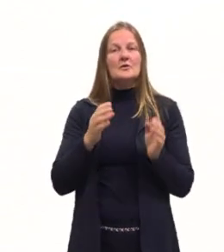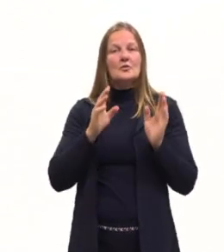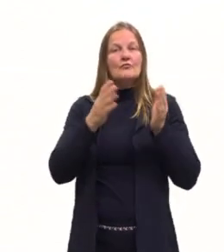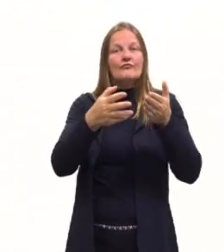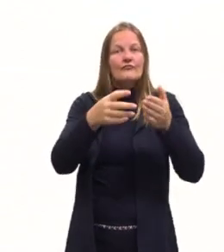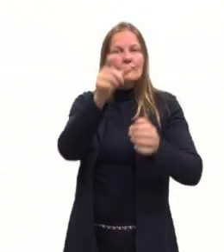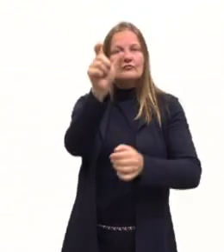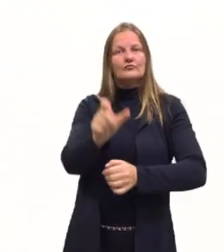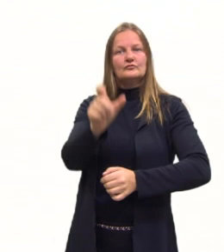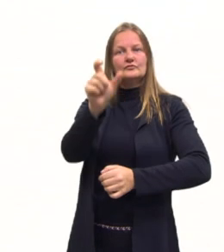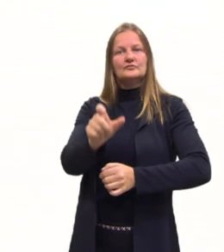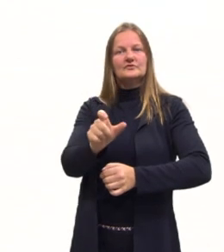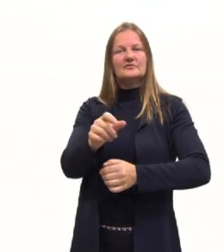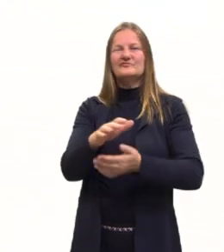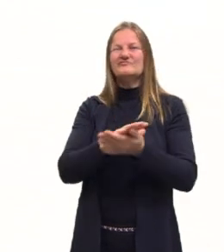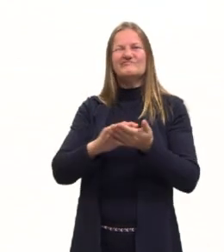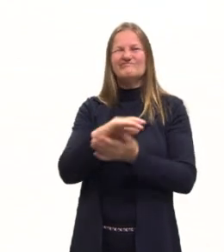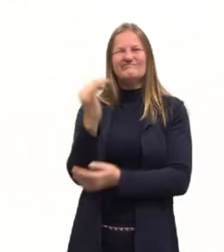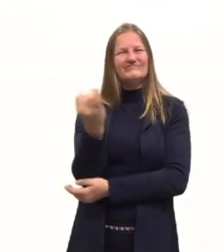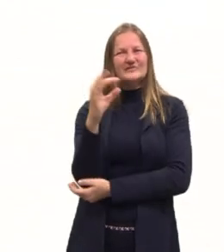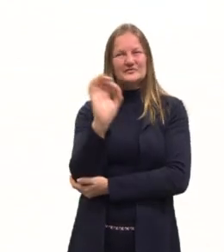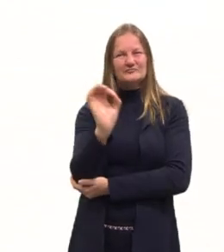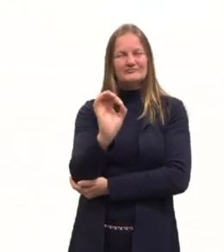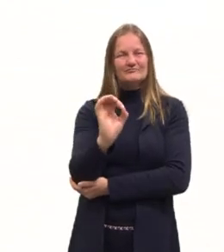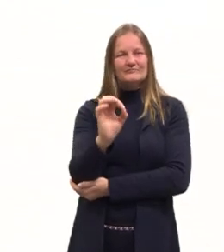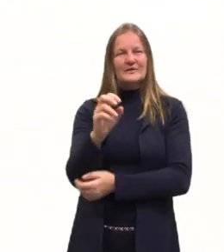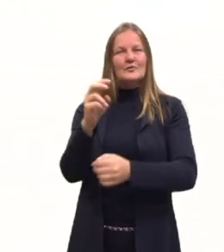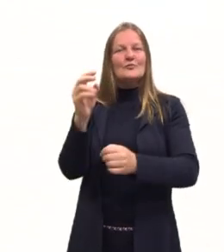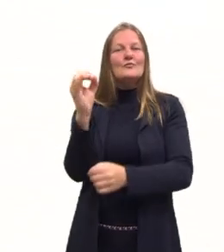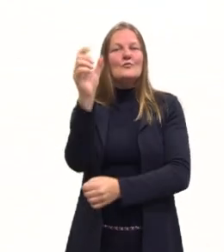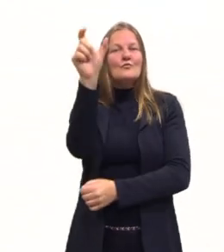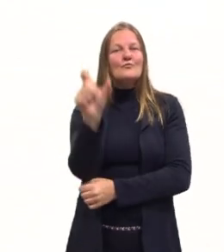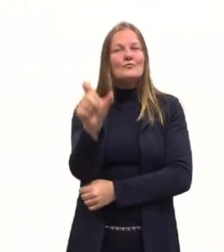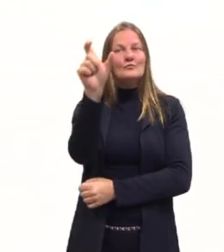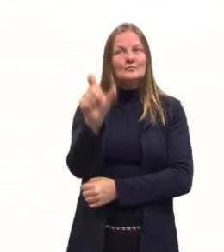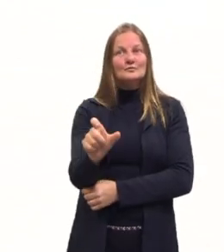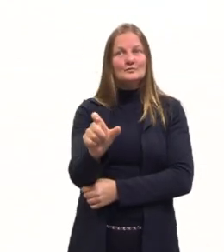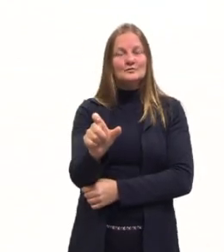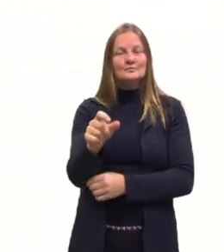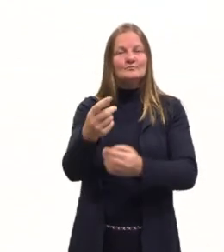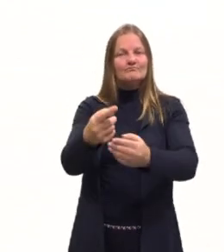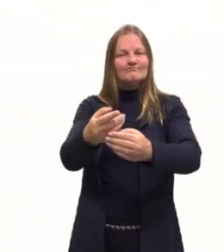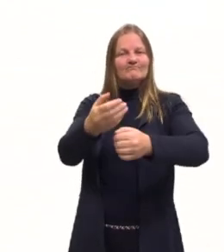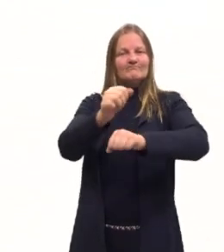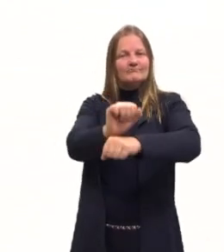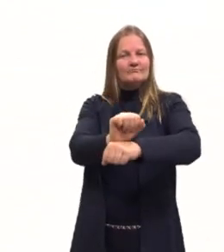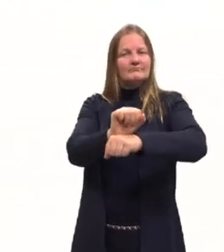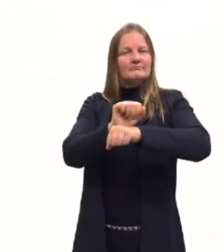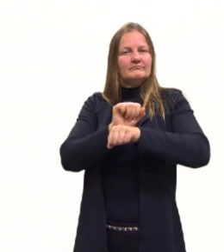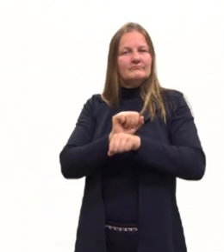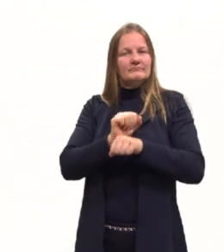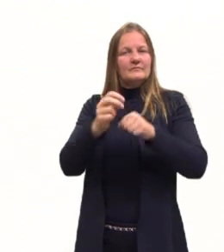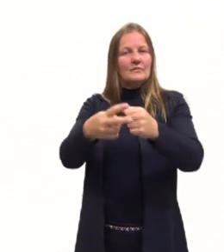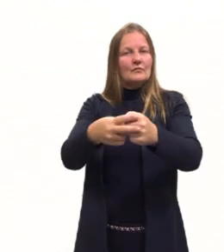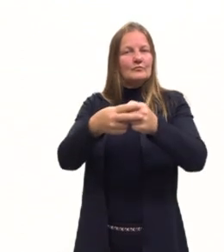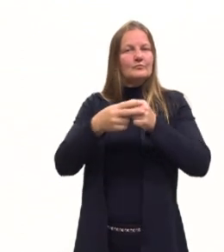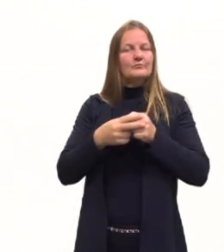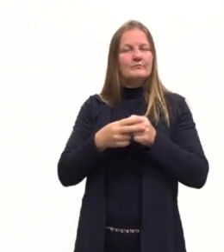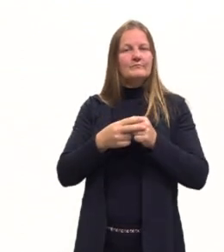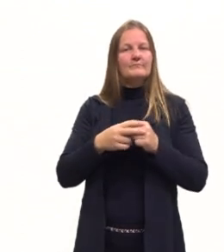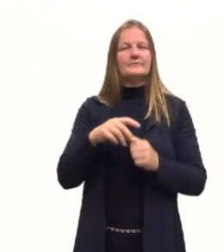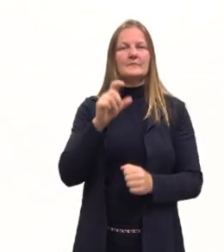meu sujeito. O meu sujeito, ele não é tão importante. O que é mais importante na minha voz passiva? É a ação em si.